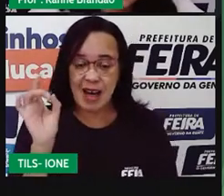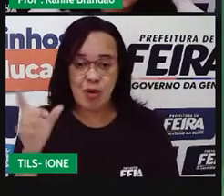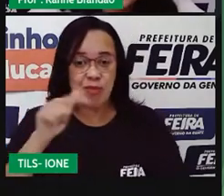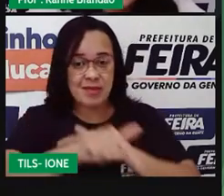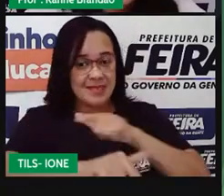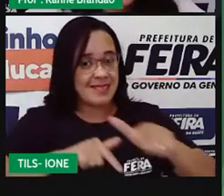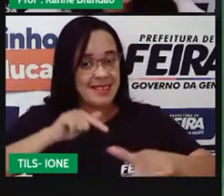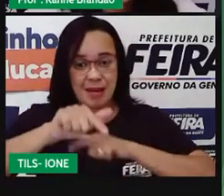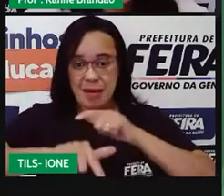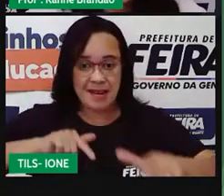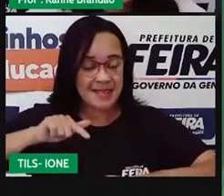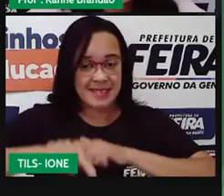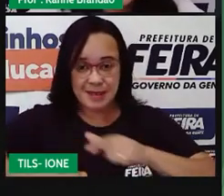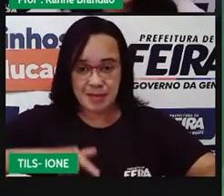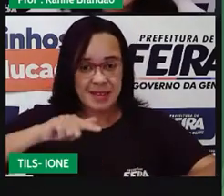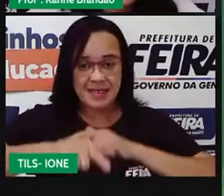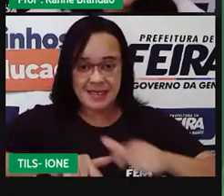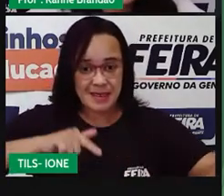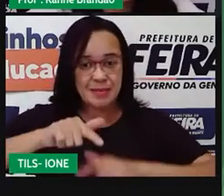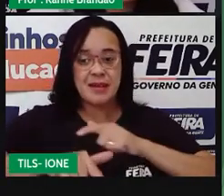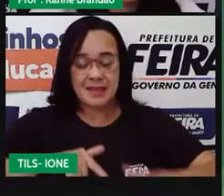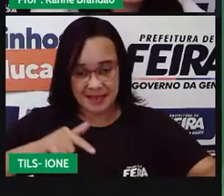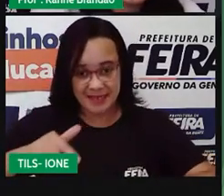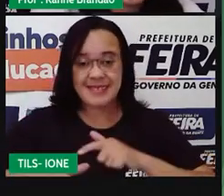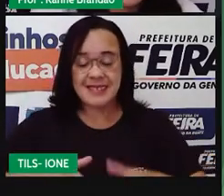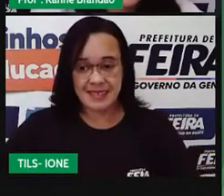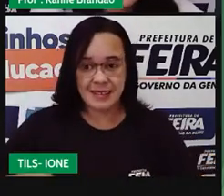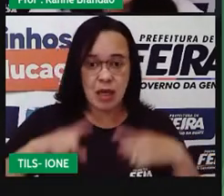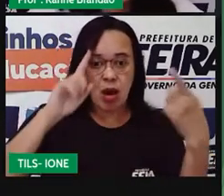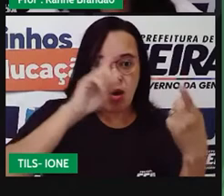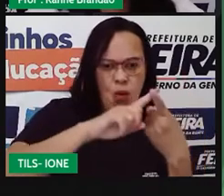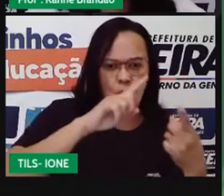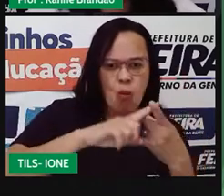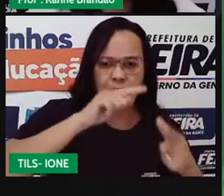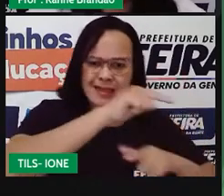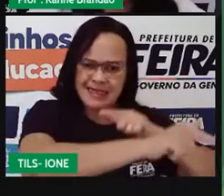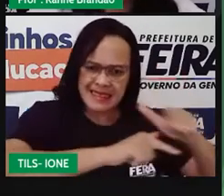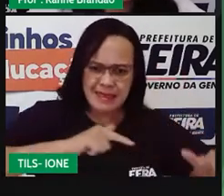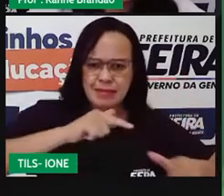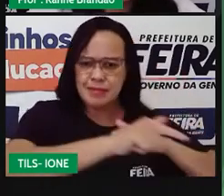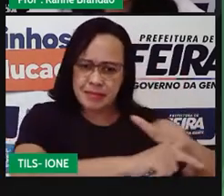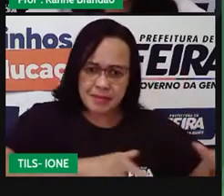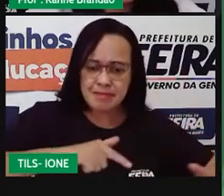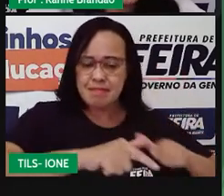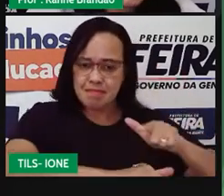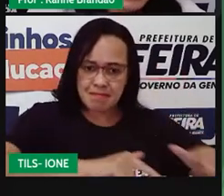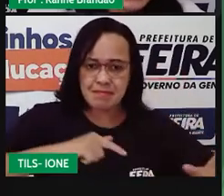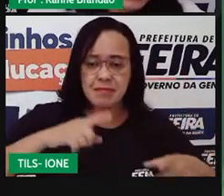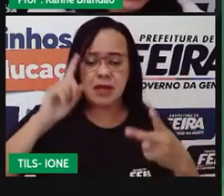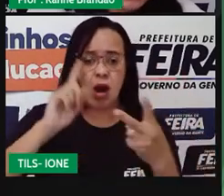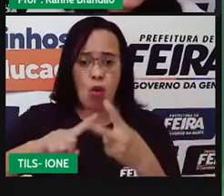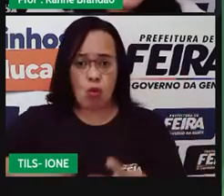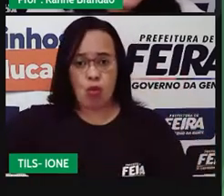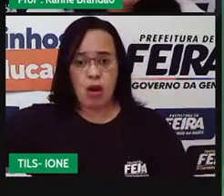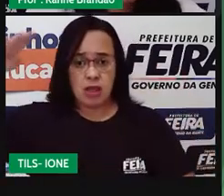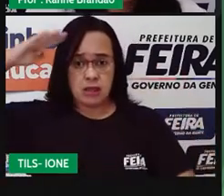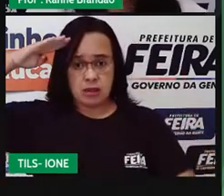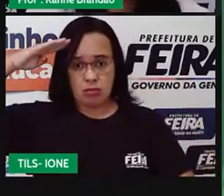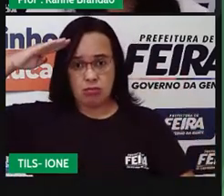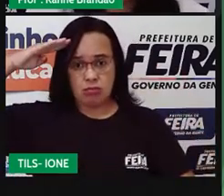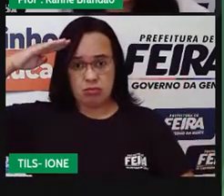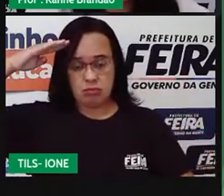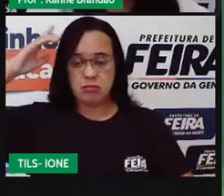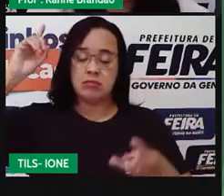função. E olha essa divisão de trabalho. Uma vai ser operária. A outra vai ser soldado, né?